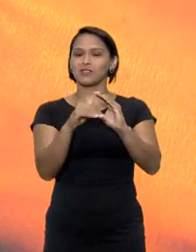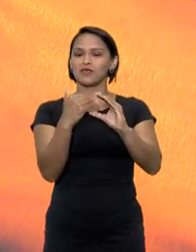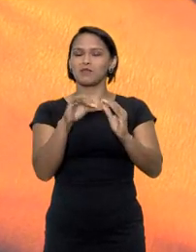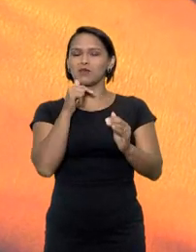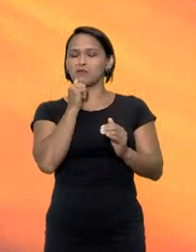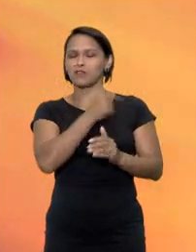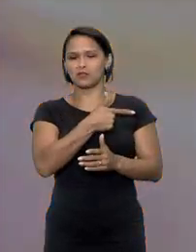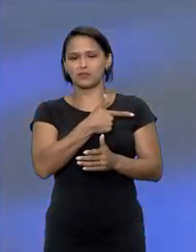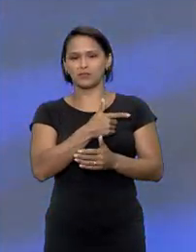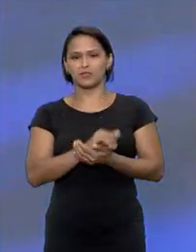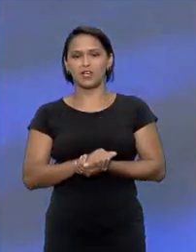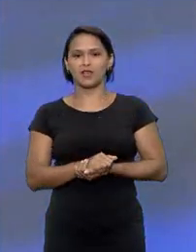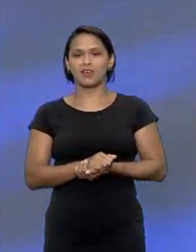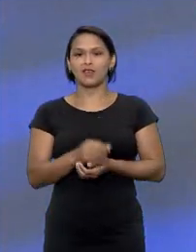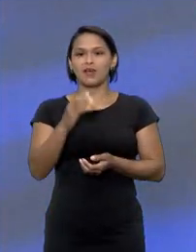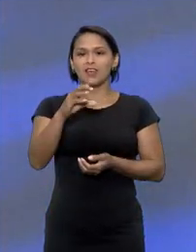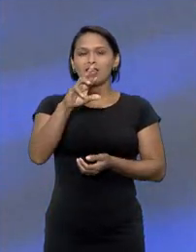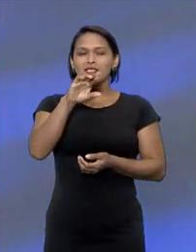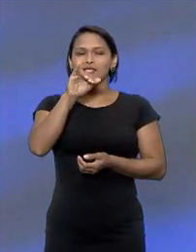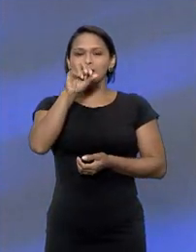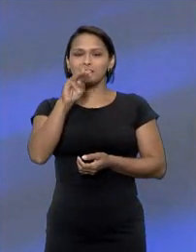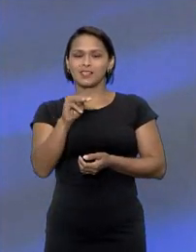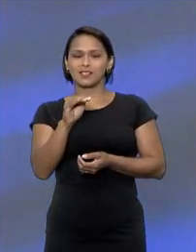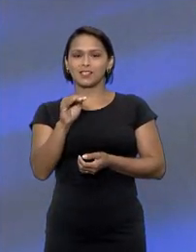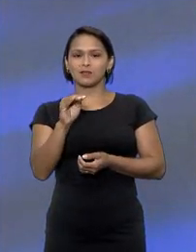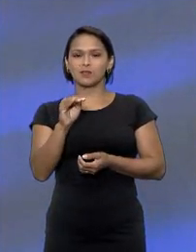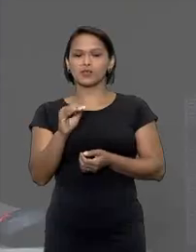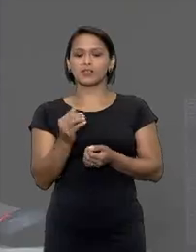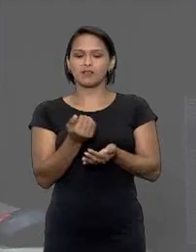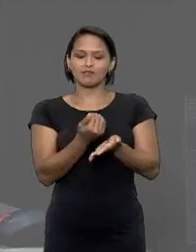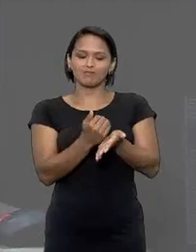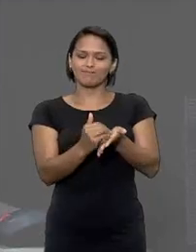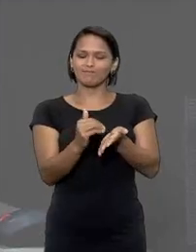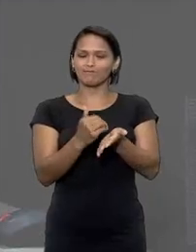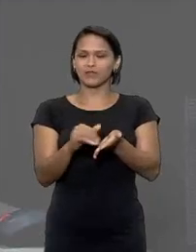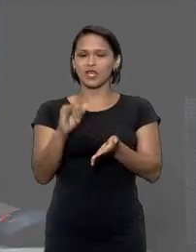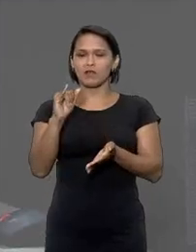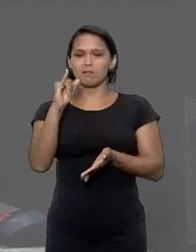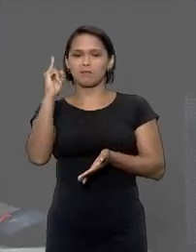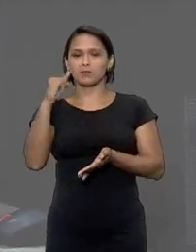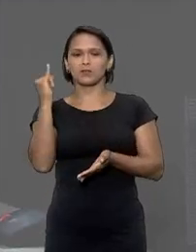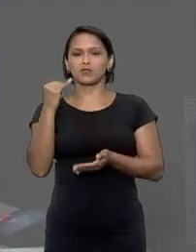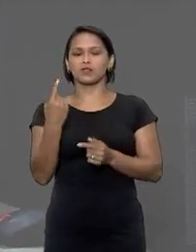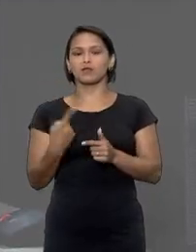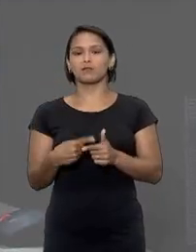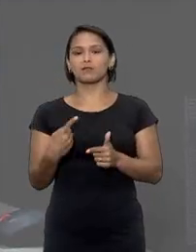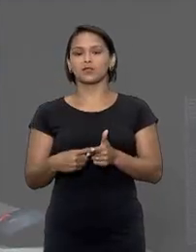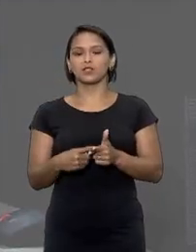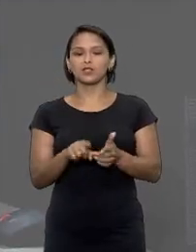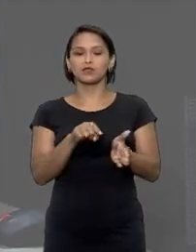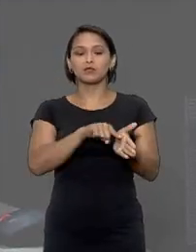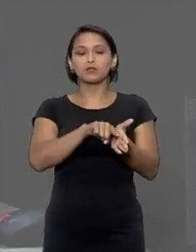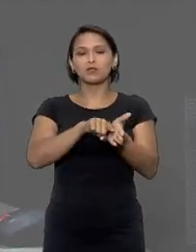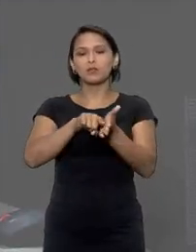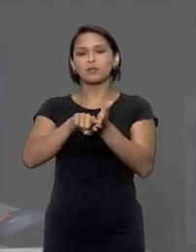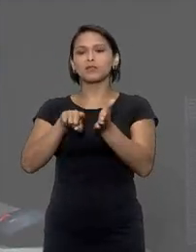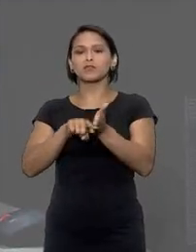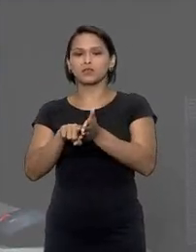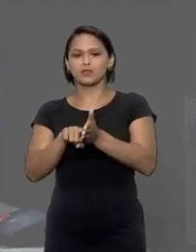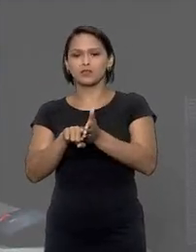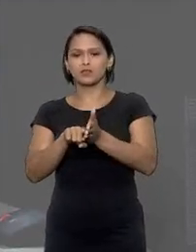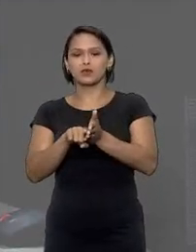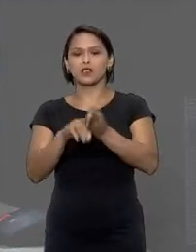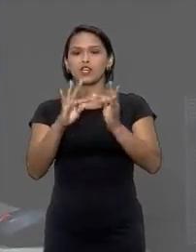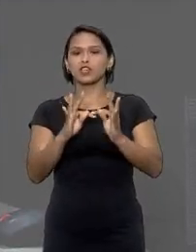-mails falsos. Esses crimes aí, eles deixam um rastro importante e a gente consegue fazer uma investigação e a gente tem a impressão